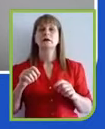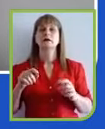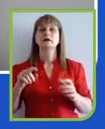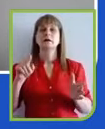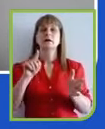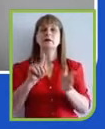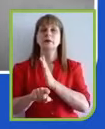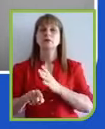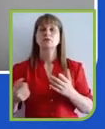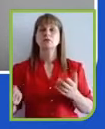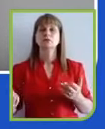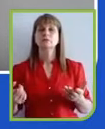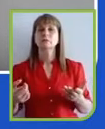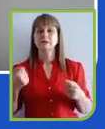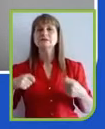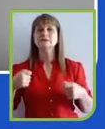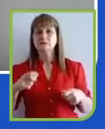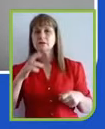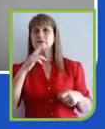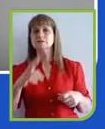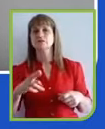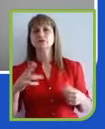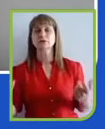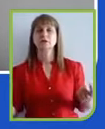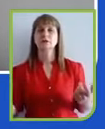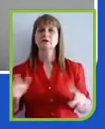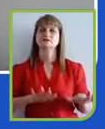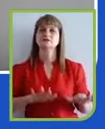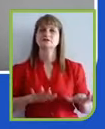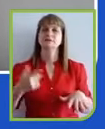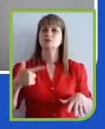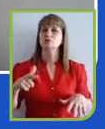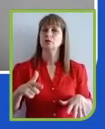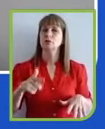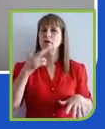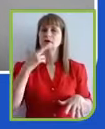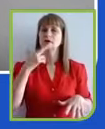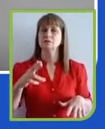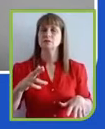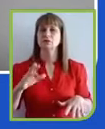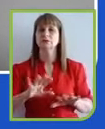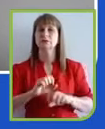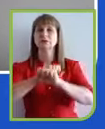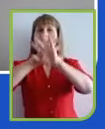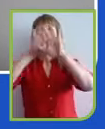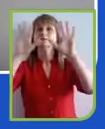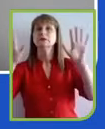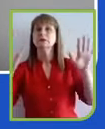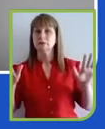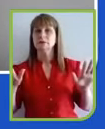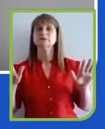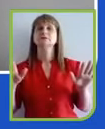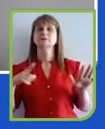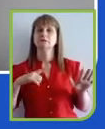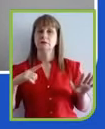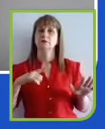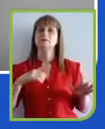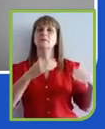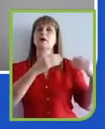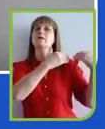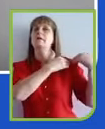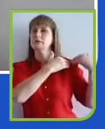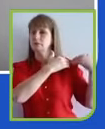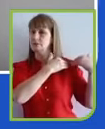e que não está tendo alguma resposta em algum canal específico. Então, a transparência, ela vem com muita responsabilidade, ela é um caminho sem